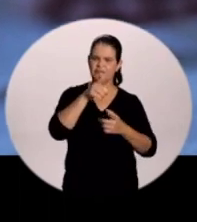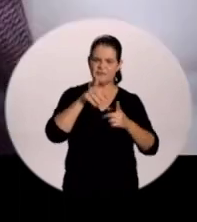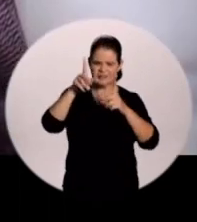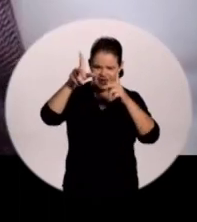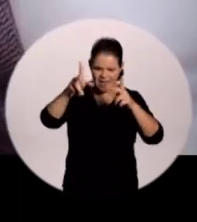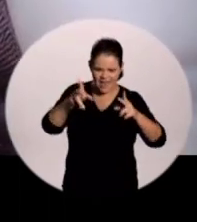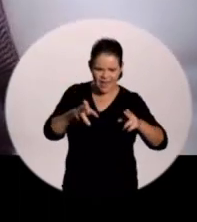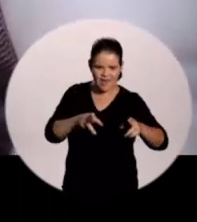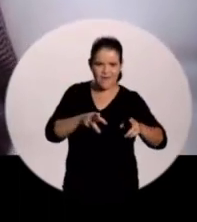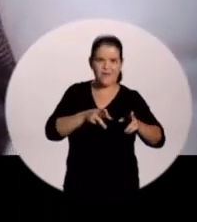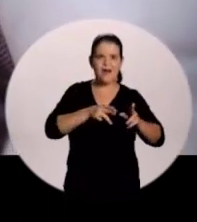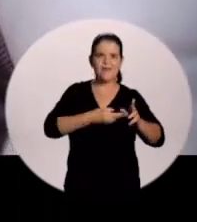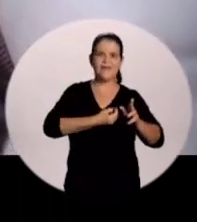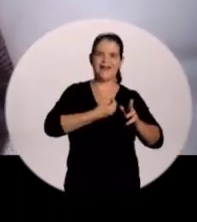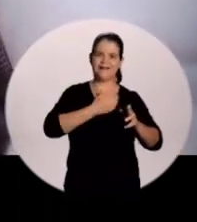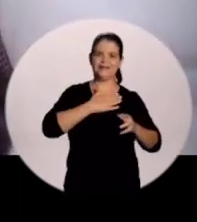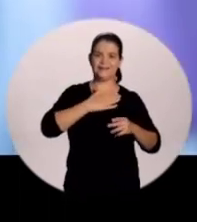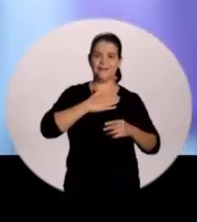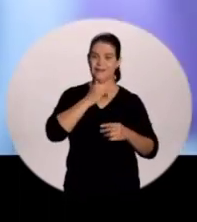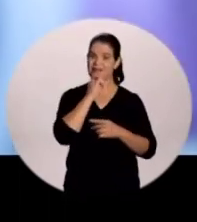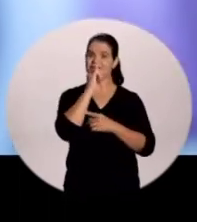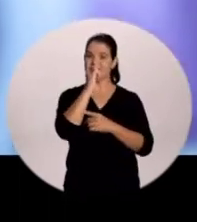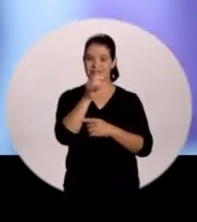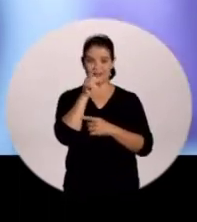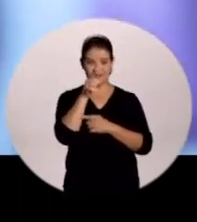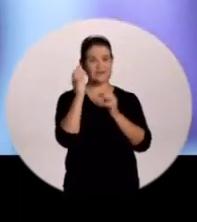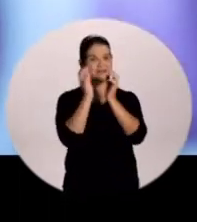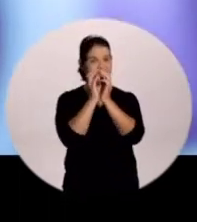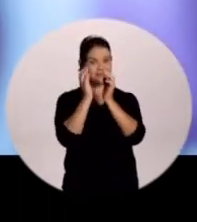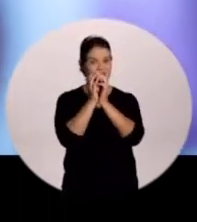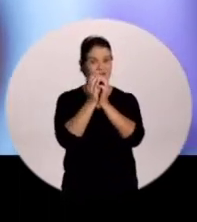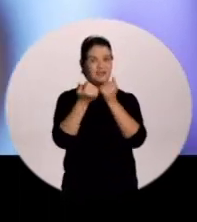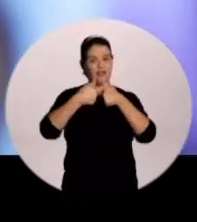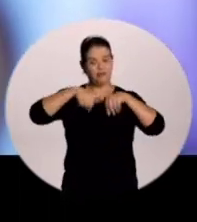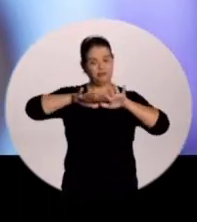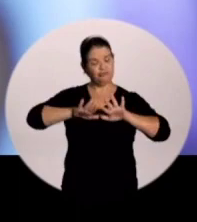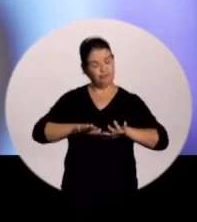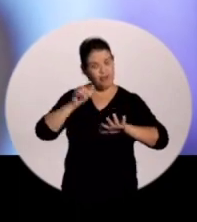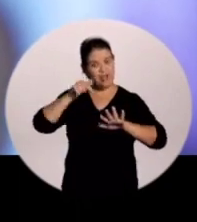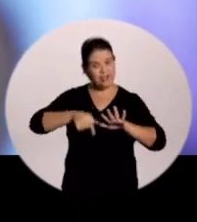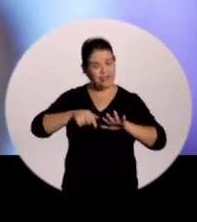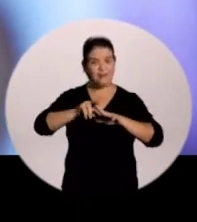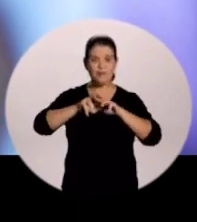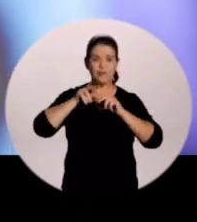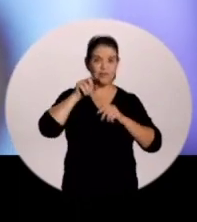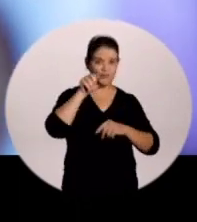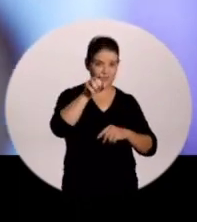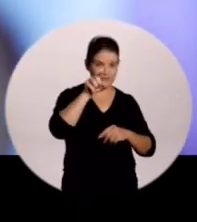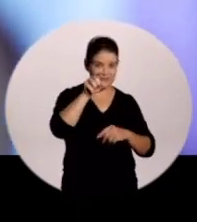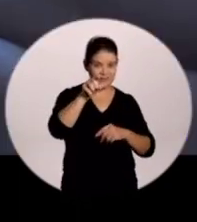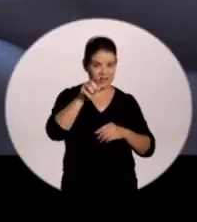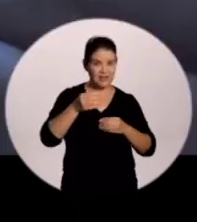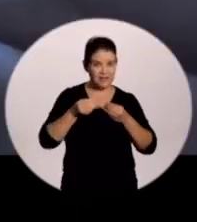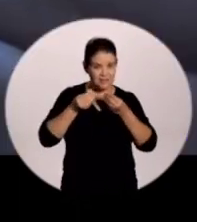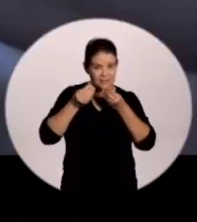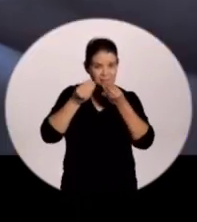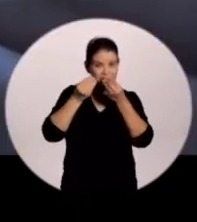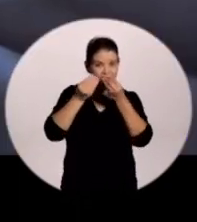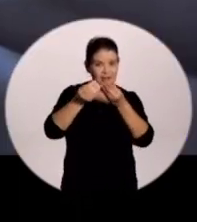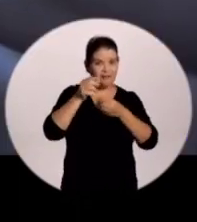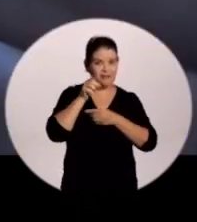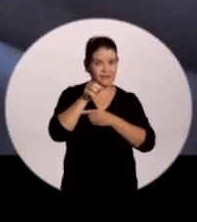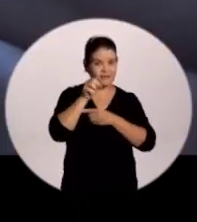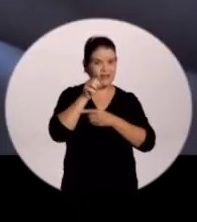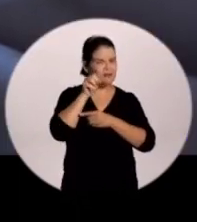Acredite, você é uma parte de mim E eu quero te dizer Recife, que eu estou aqui por você Pra você